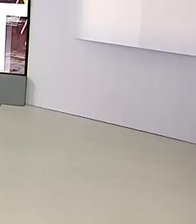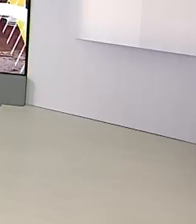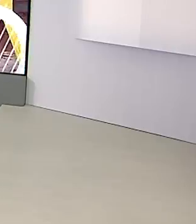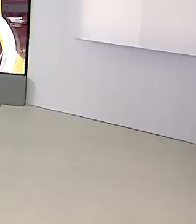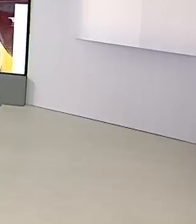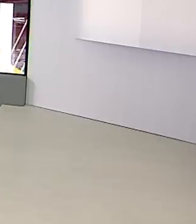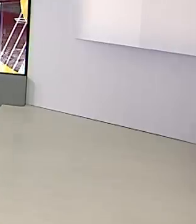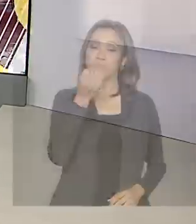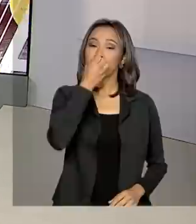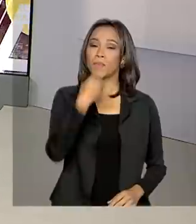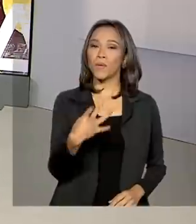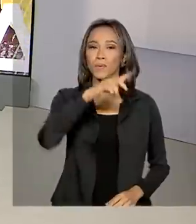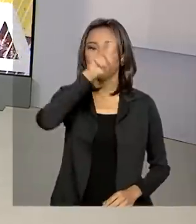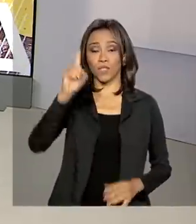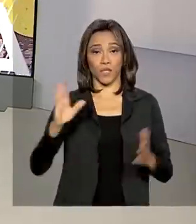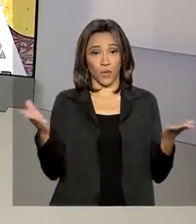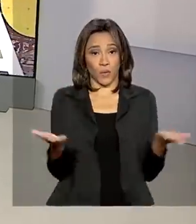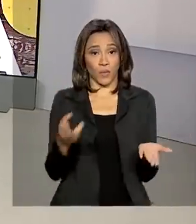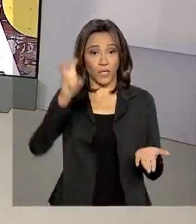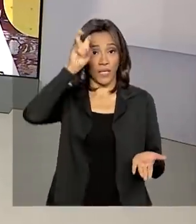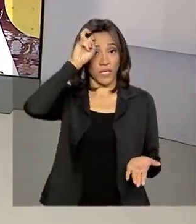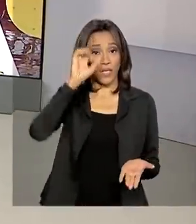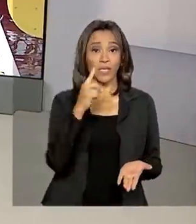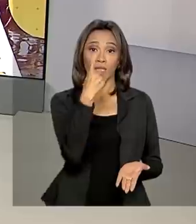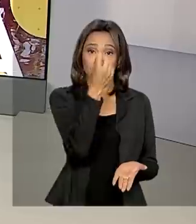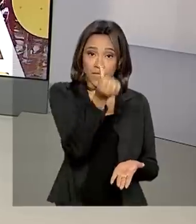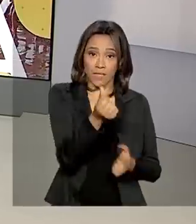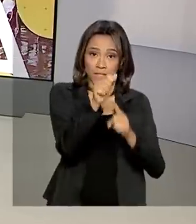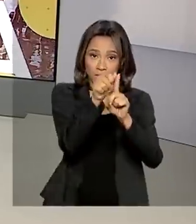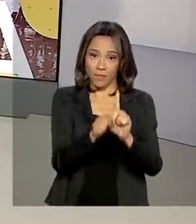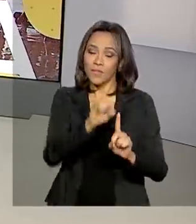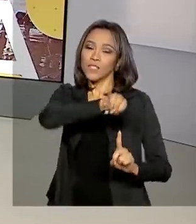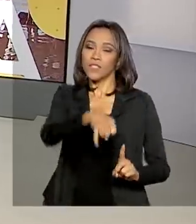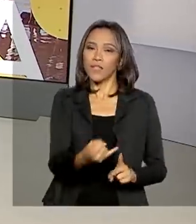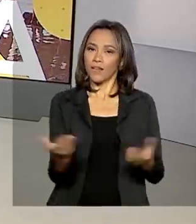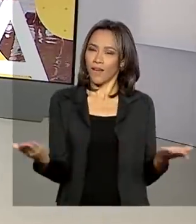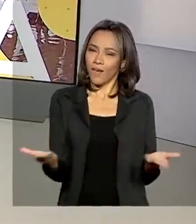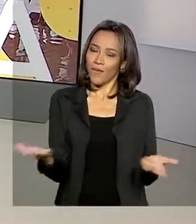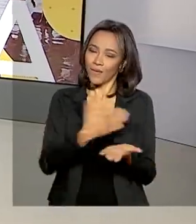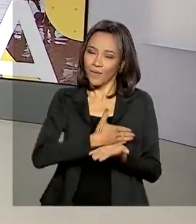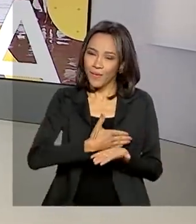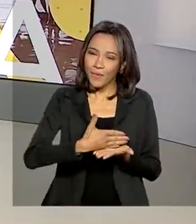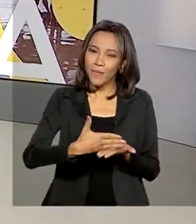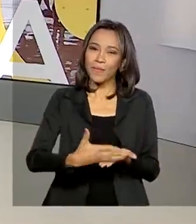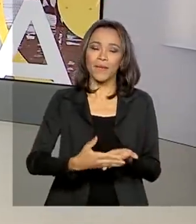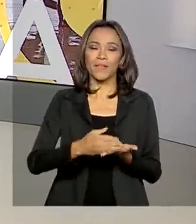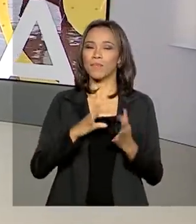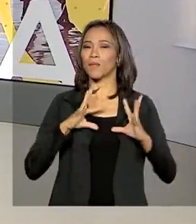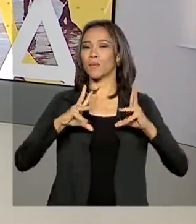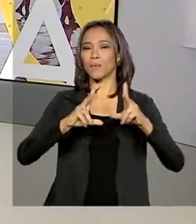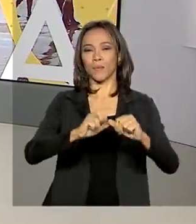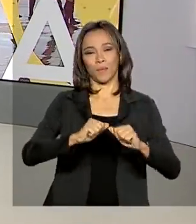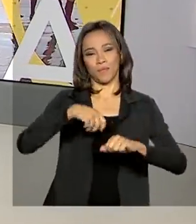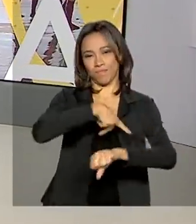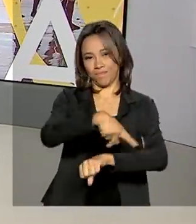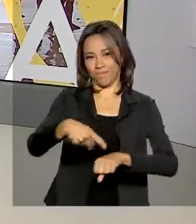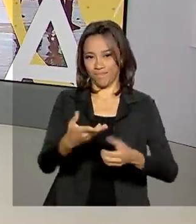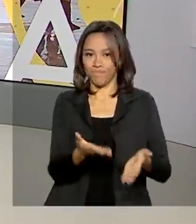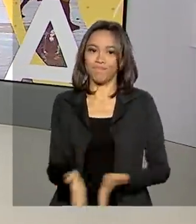Olá, bom dia. Hoje é quinta-feira, 16 de janeiro. Começa agora o Brasil em dia para todo o país.